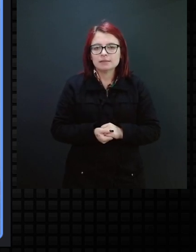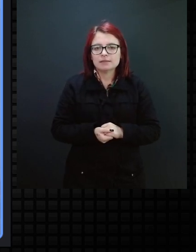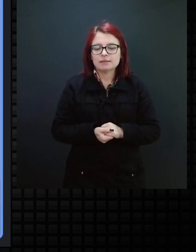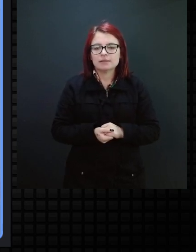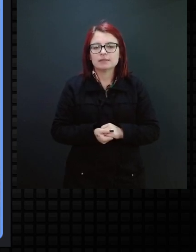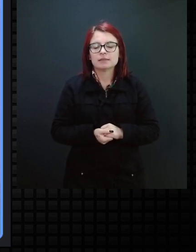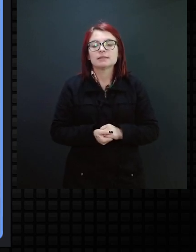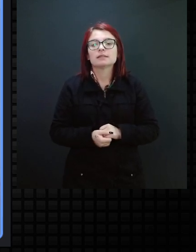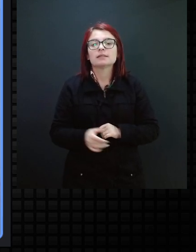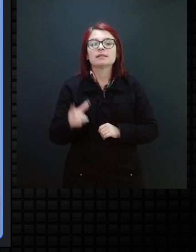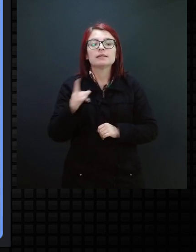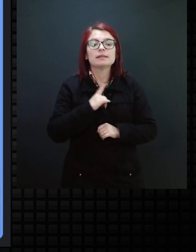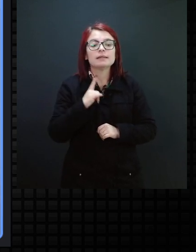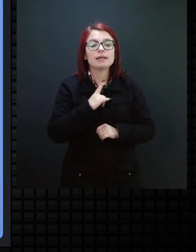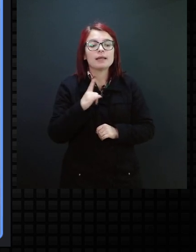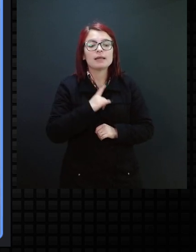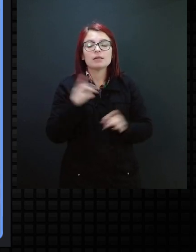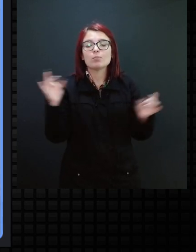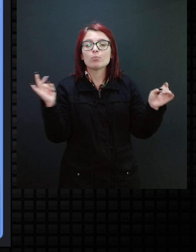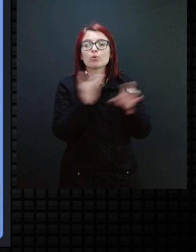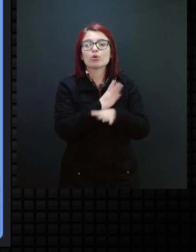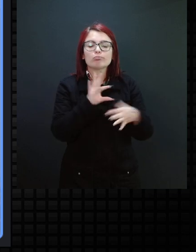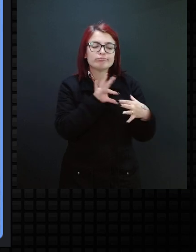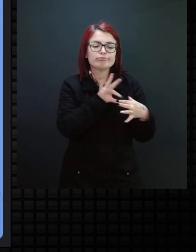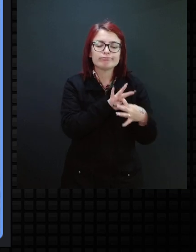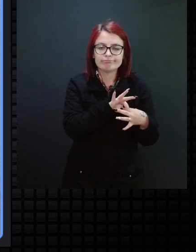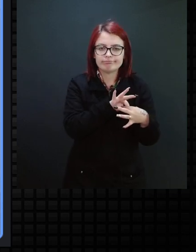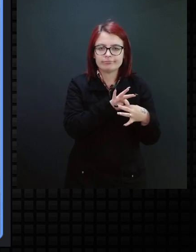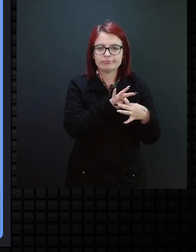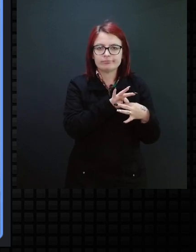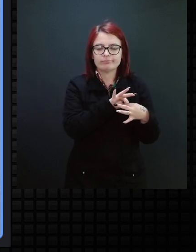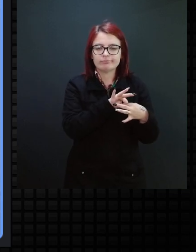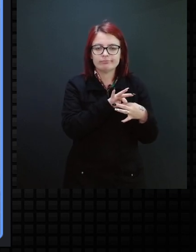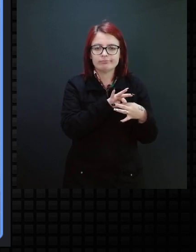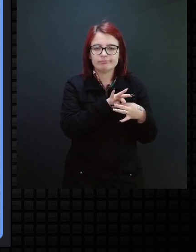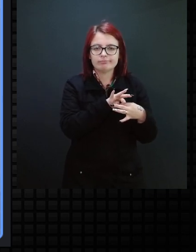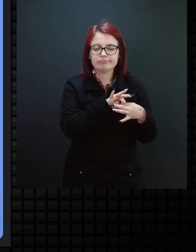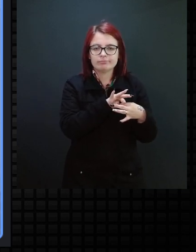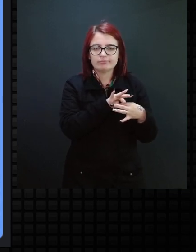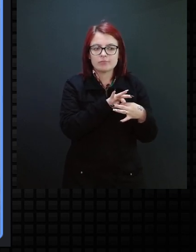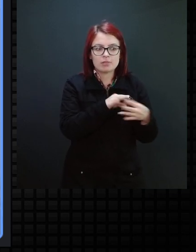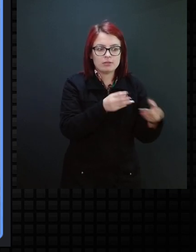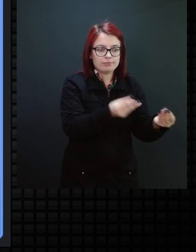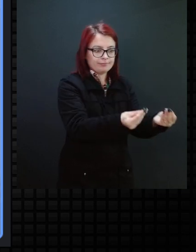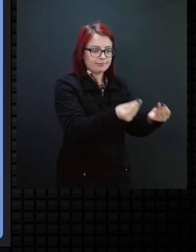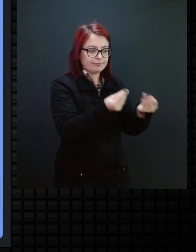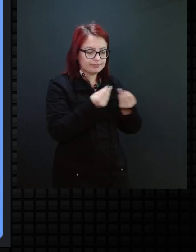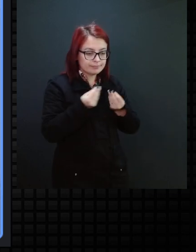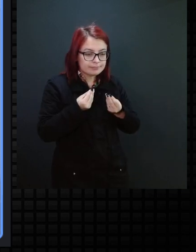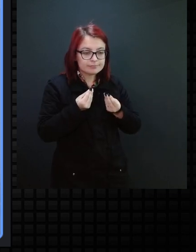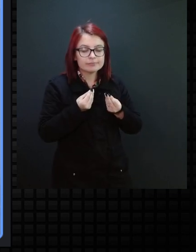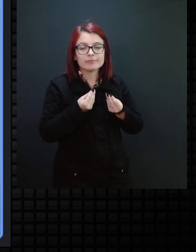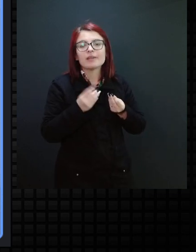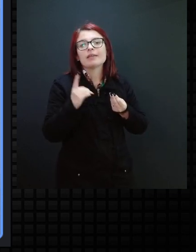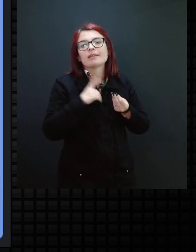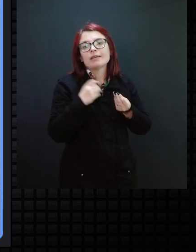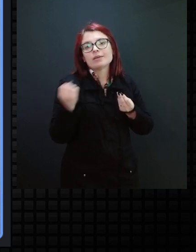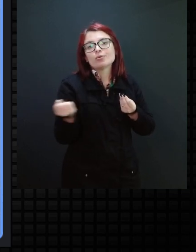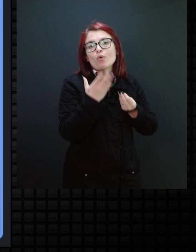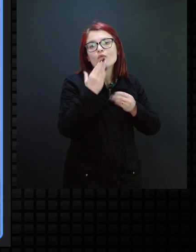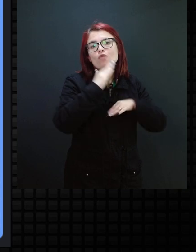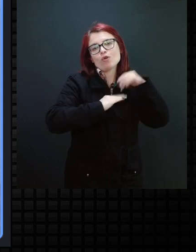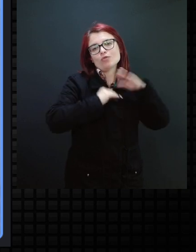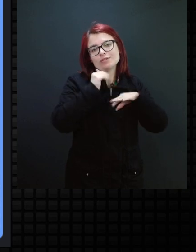ela tem um vínculo estabelecido. Quando ela vem para o nosso atendimento, é uma construção de